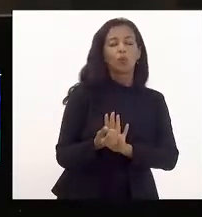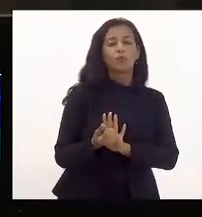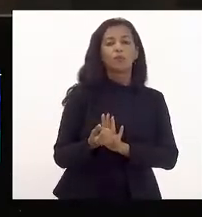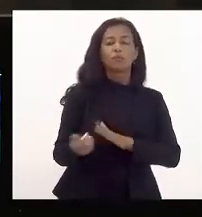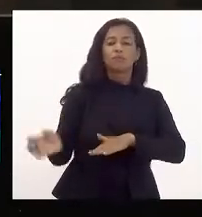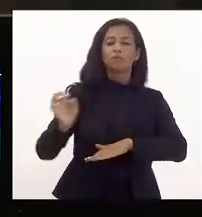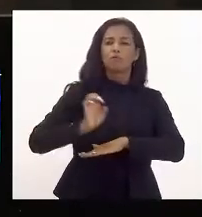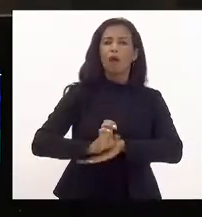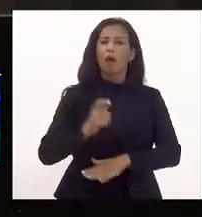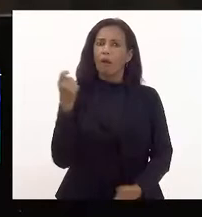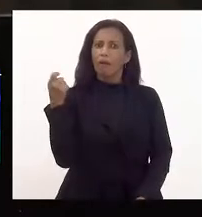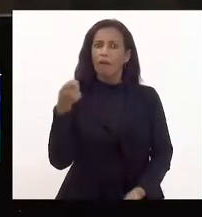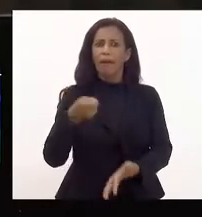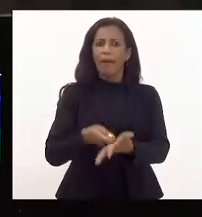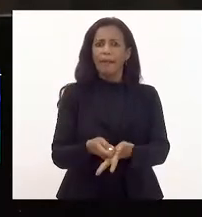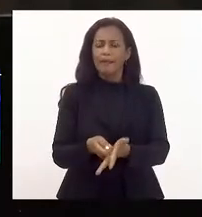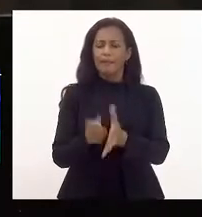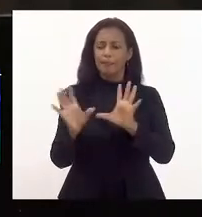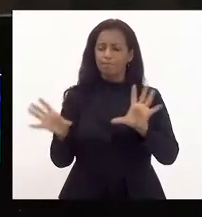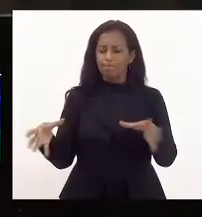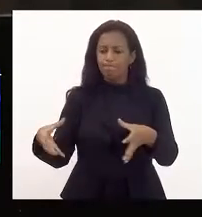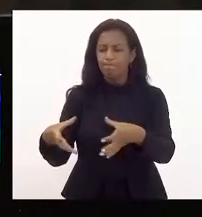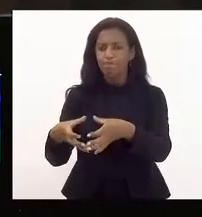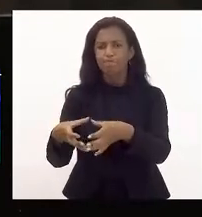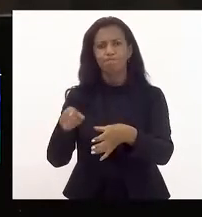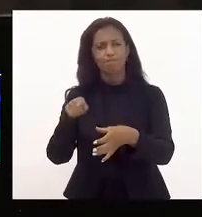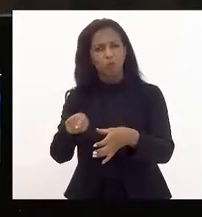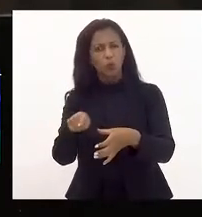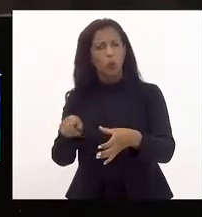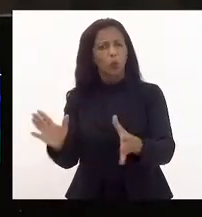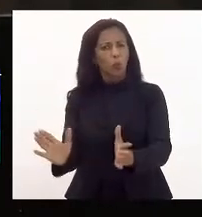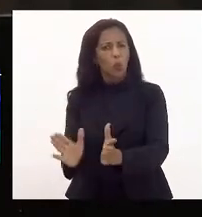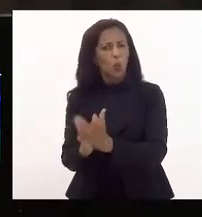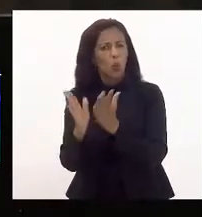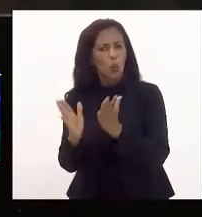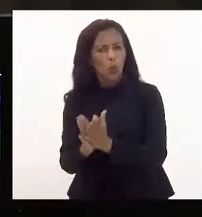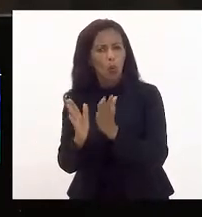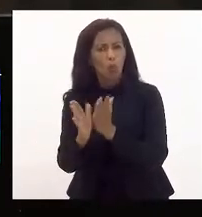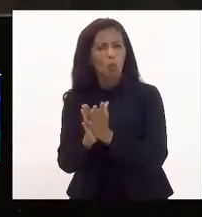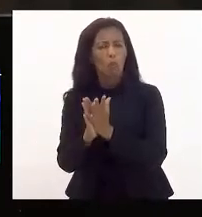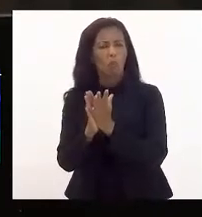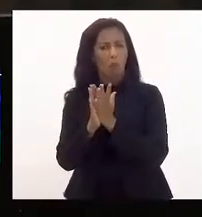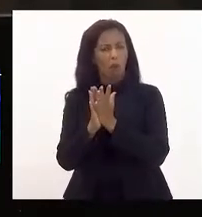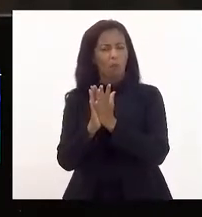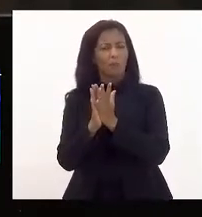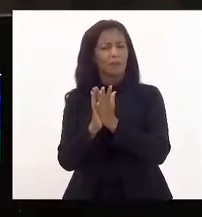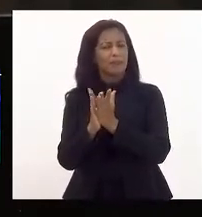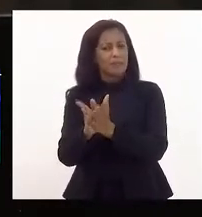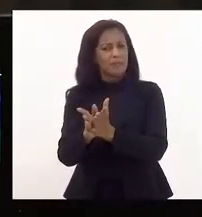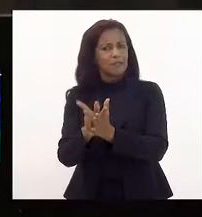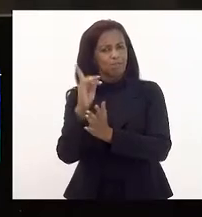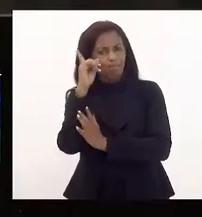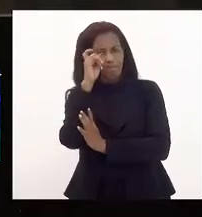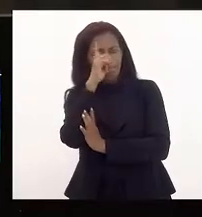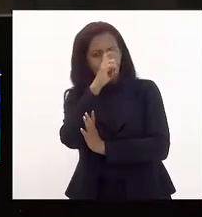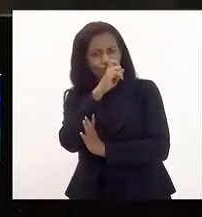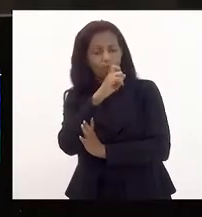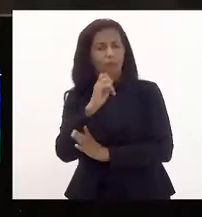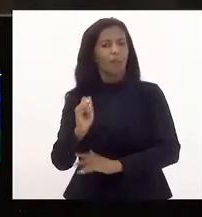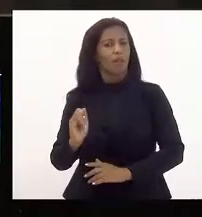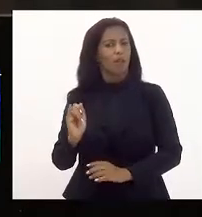garanta para esses espaços, extremamente vulnerabilizados e criminalizados, a